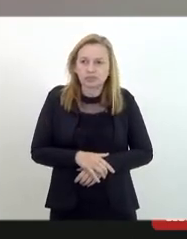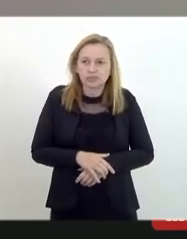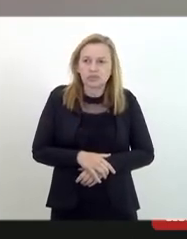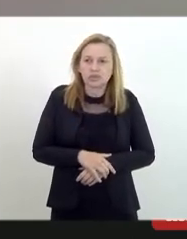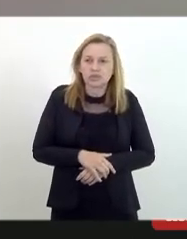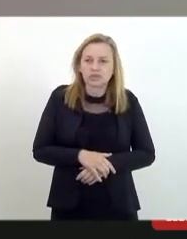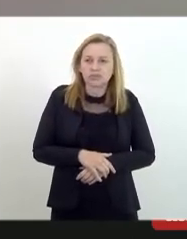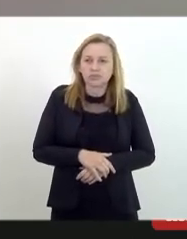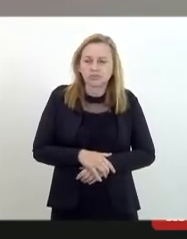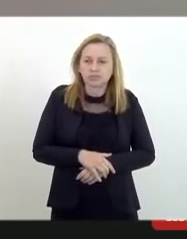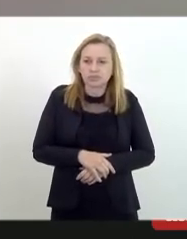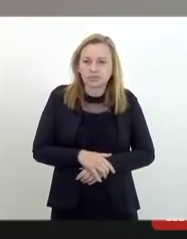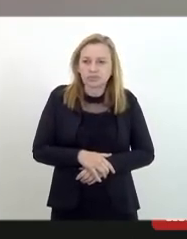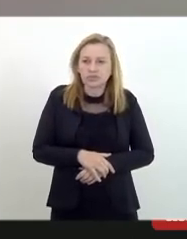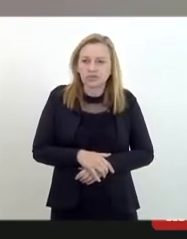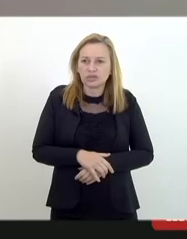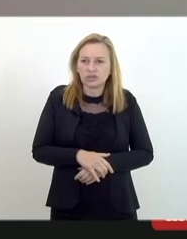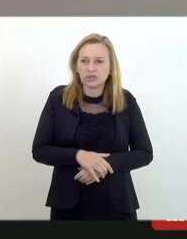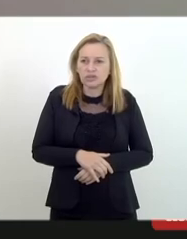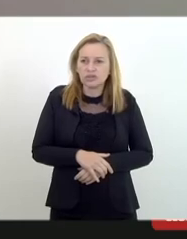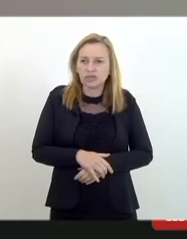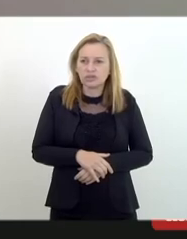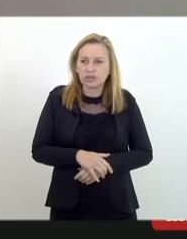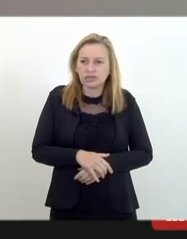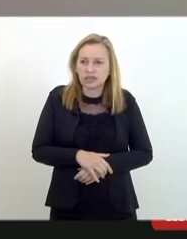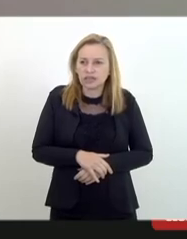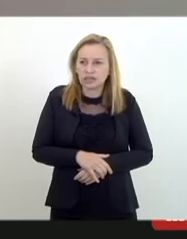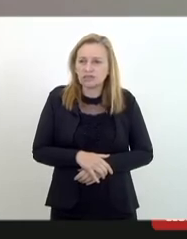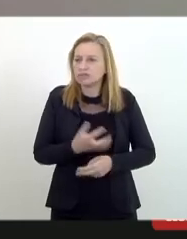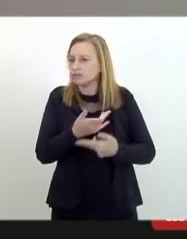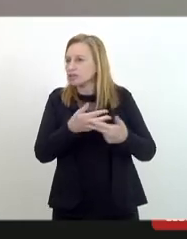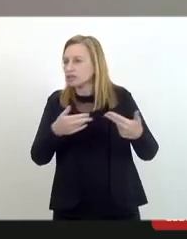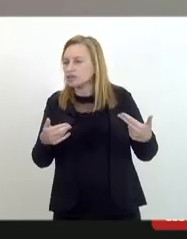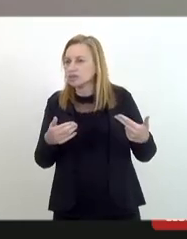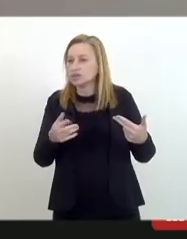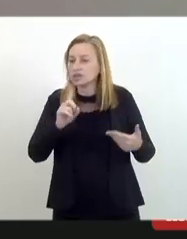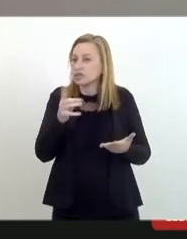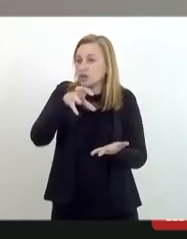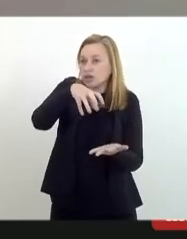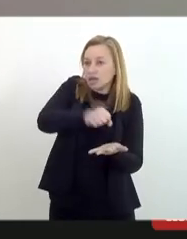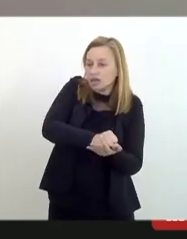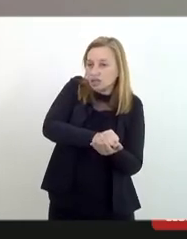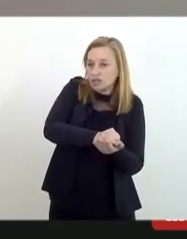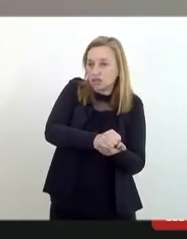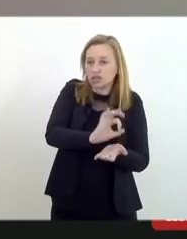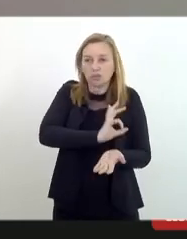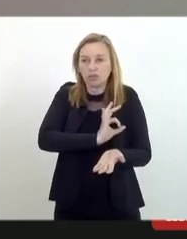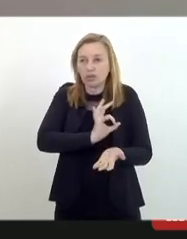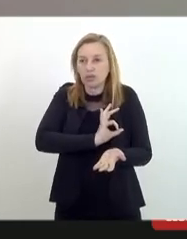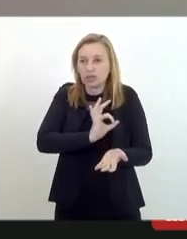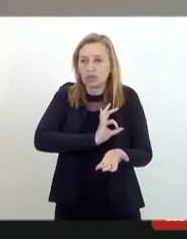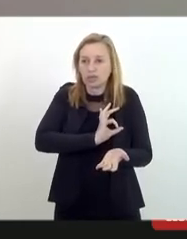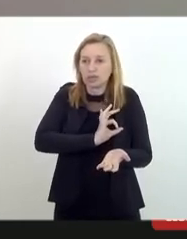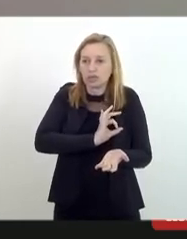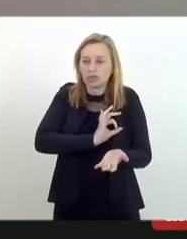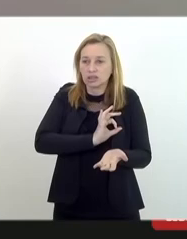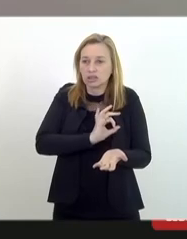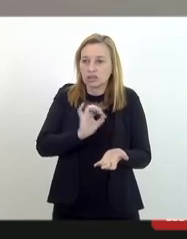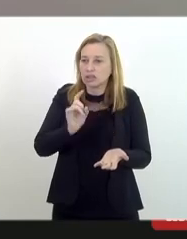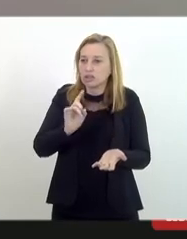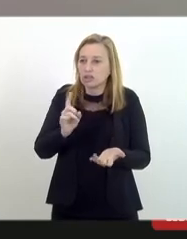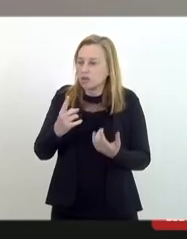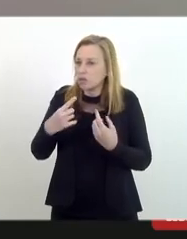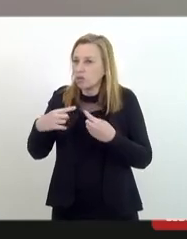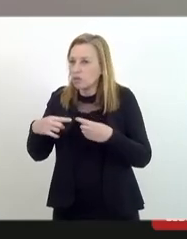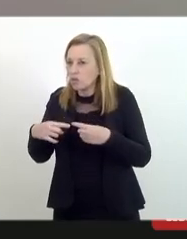há muitos casos o delegado a polícia ele não registra com tolerância porque acredita que aquilo é um exagero